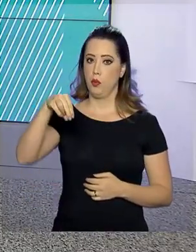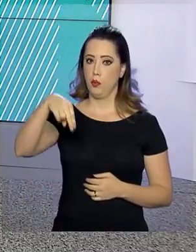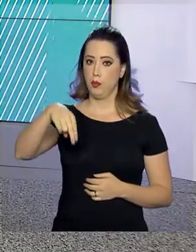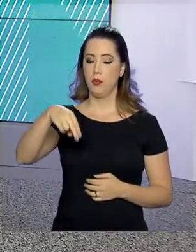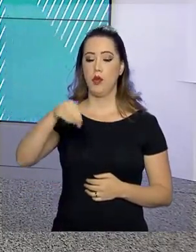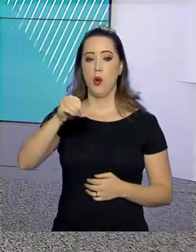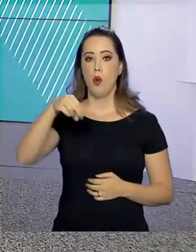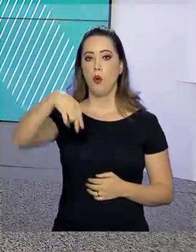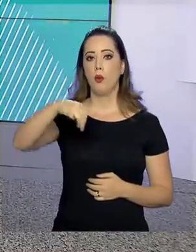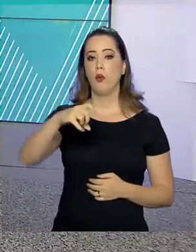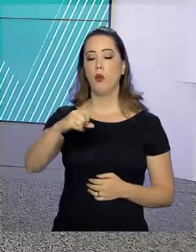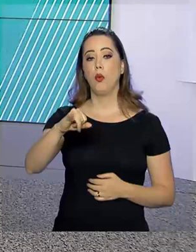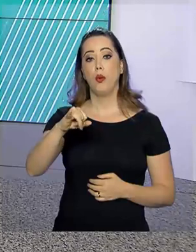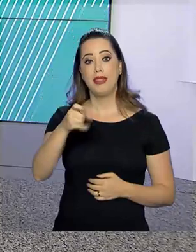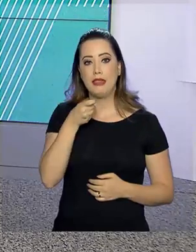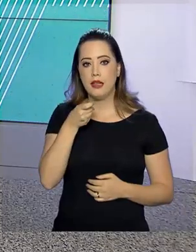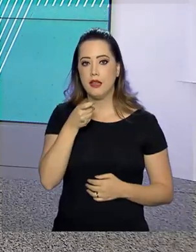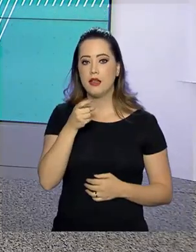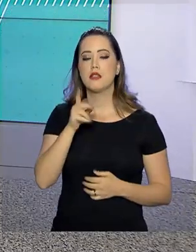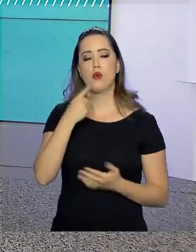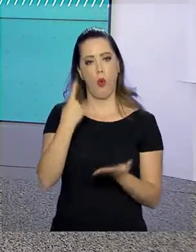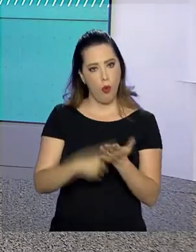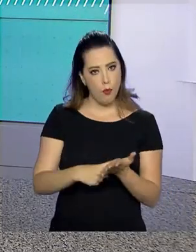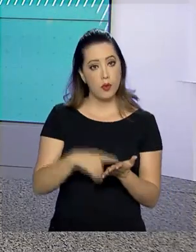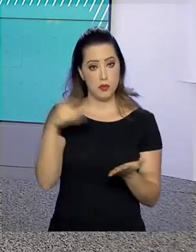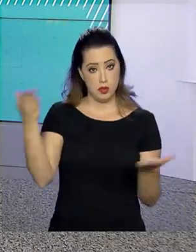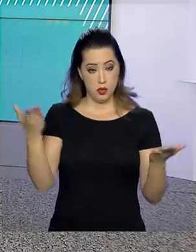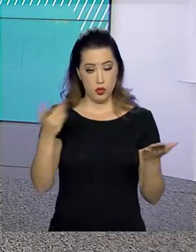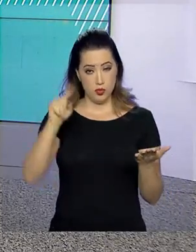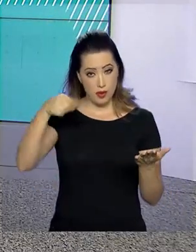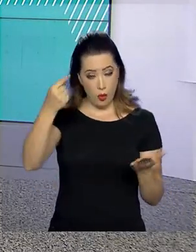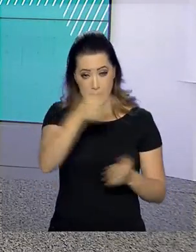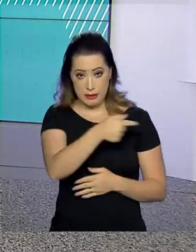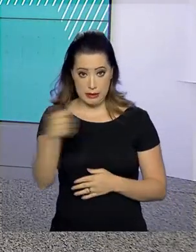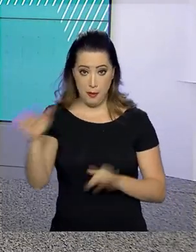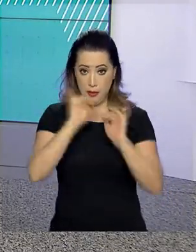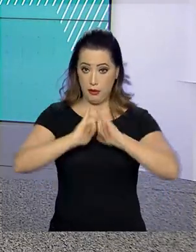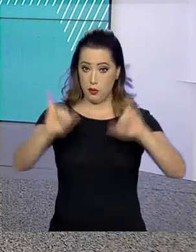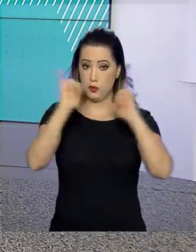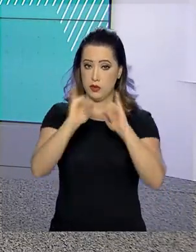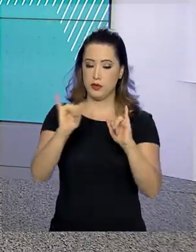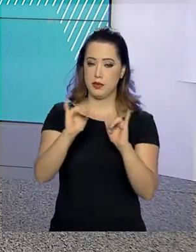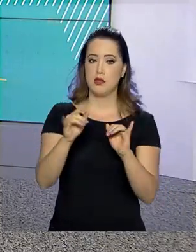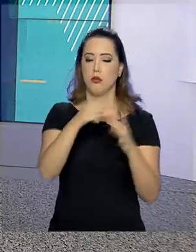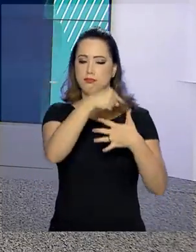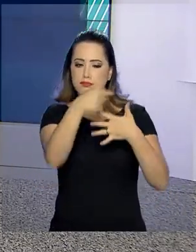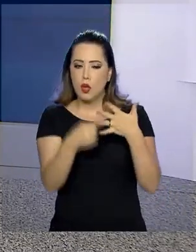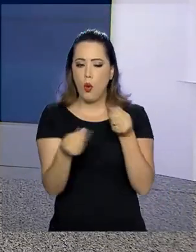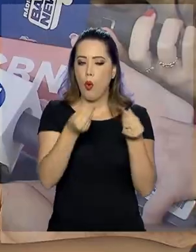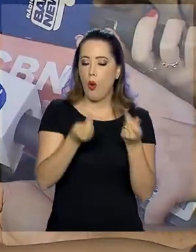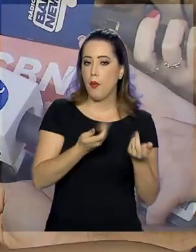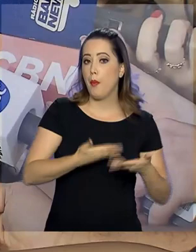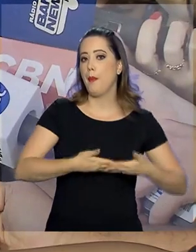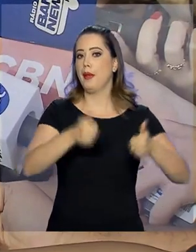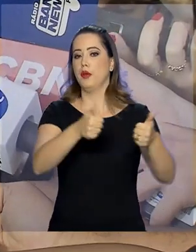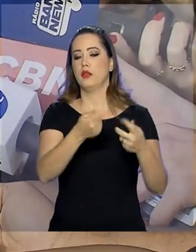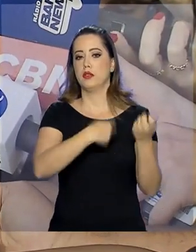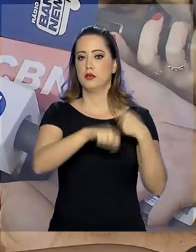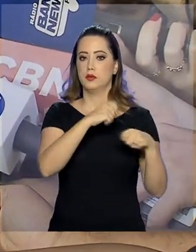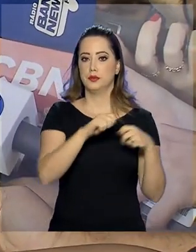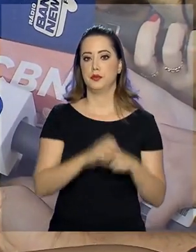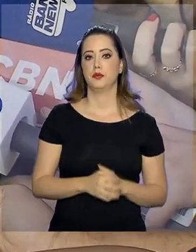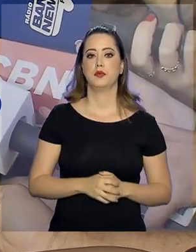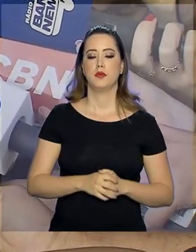confirmou agora há pouco que o governo vai anunciar na próxima semana medidas para aquecer a economia. Nós